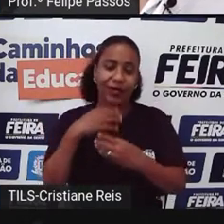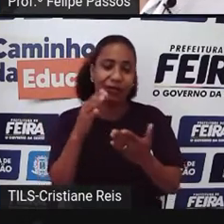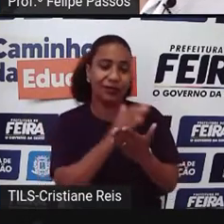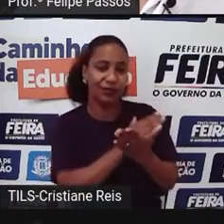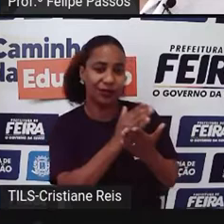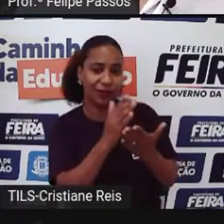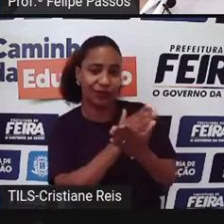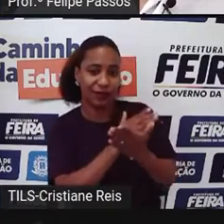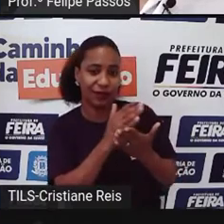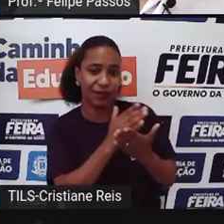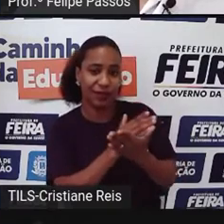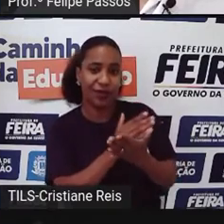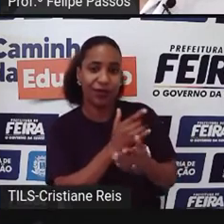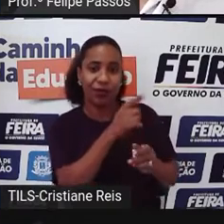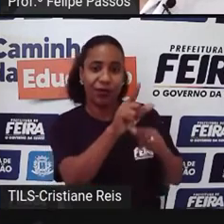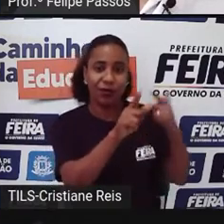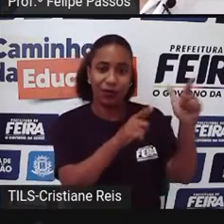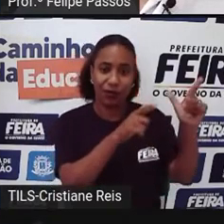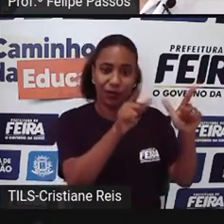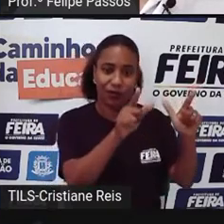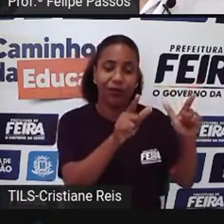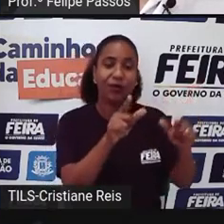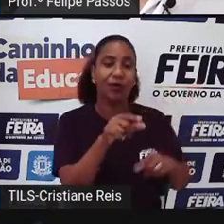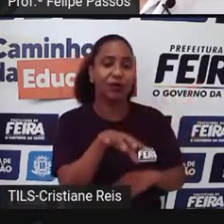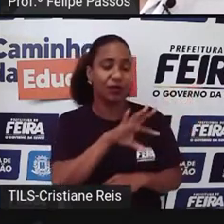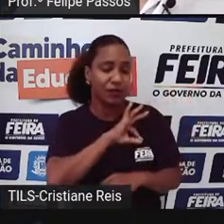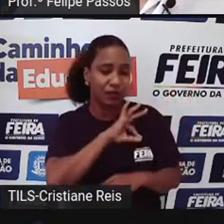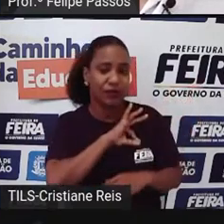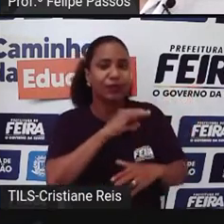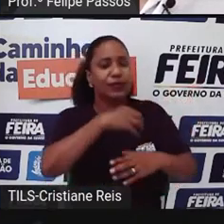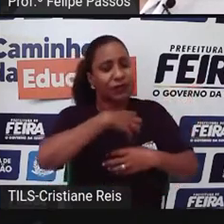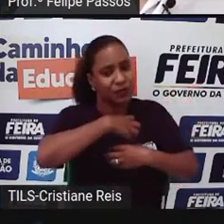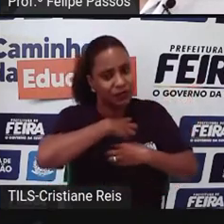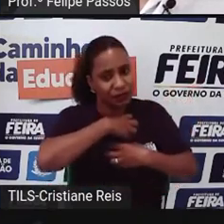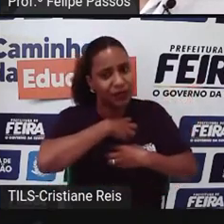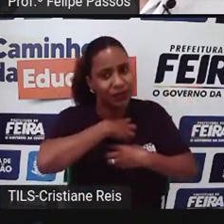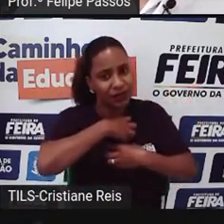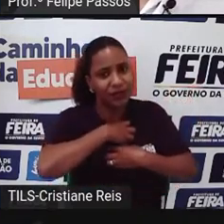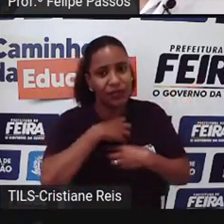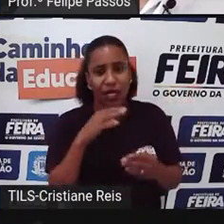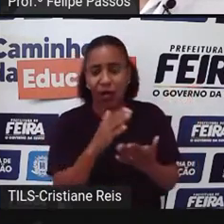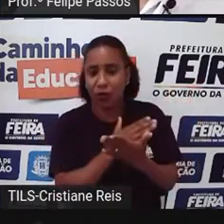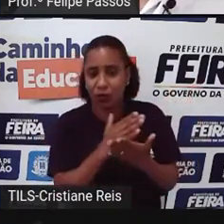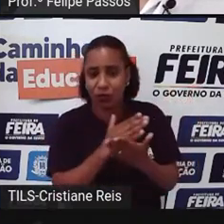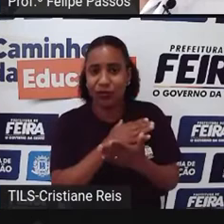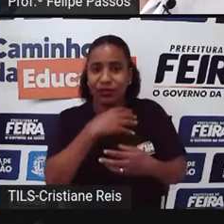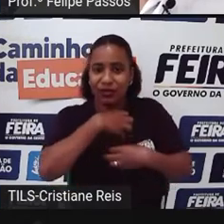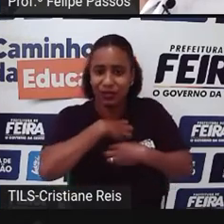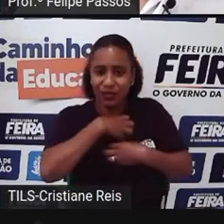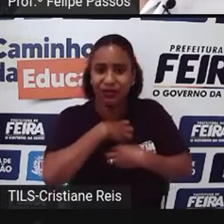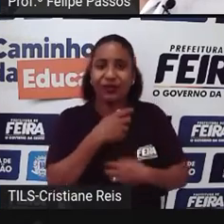vai ter Alguns que são Extremamente sensíveis E outros que não são Né Então